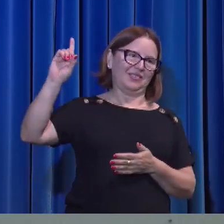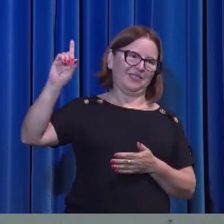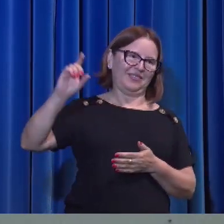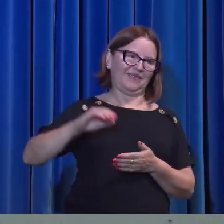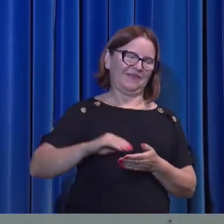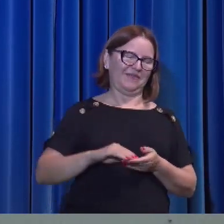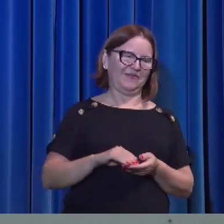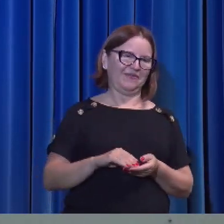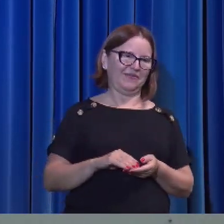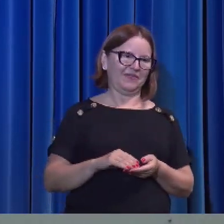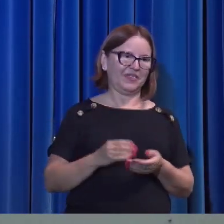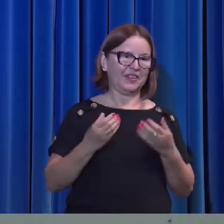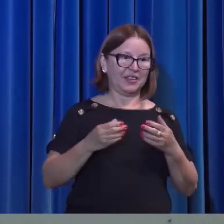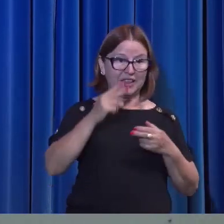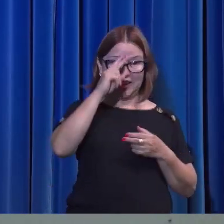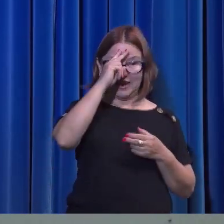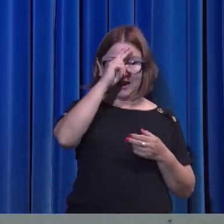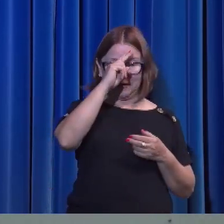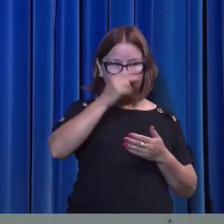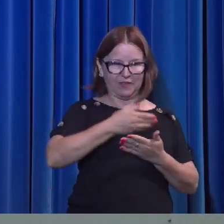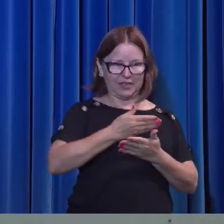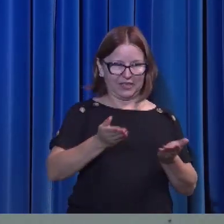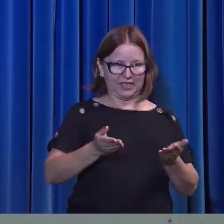Quando você lê a Bíblia,